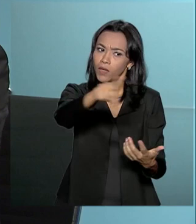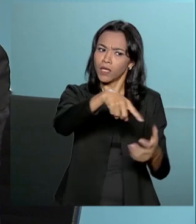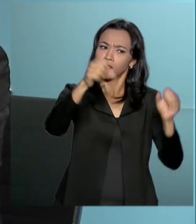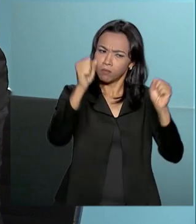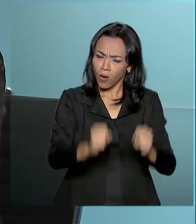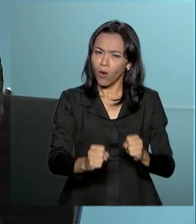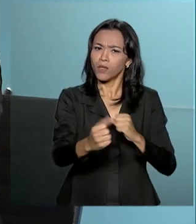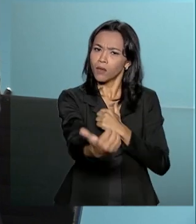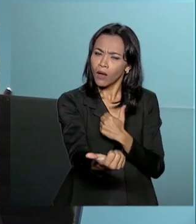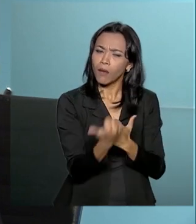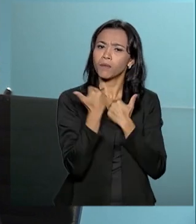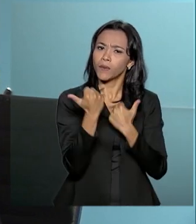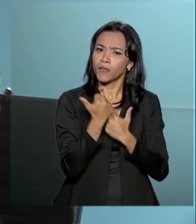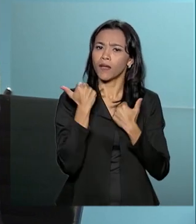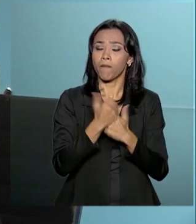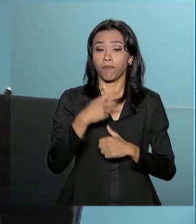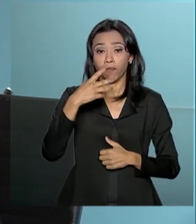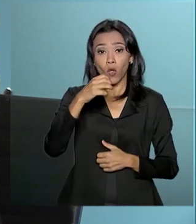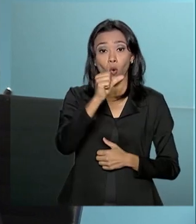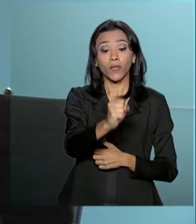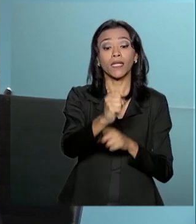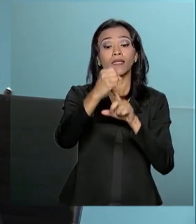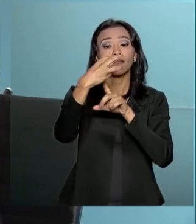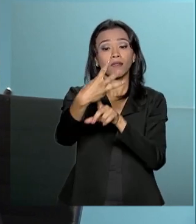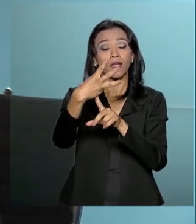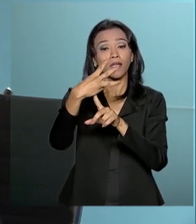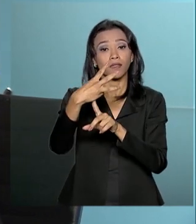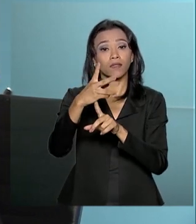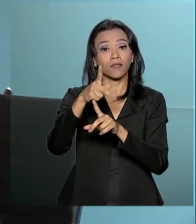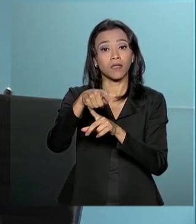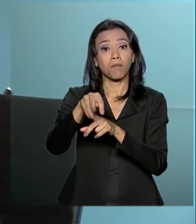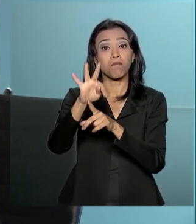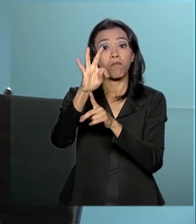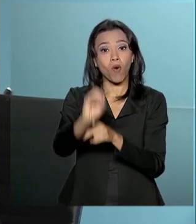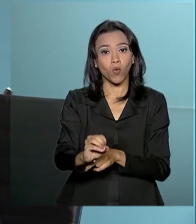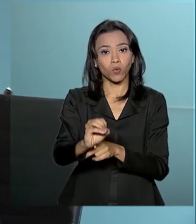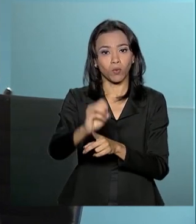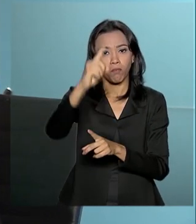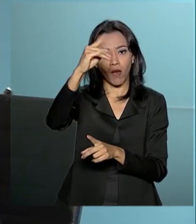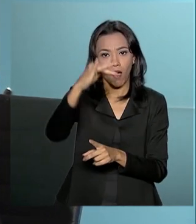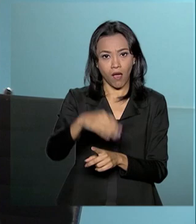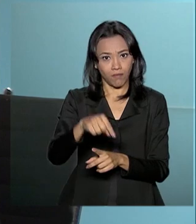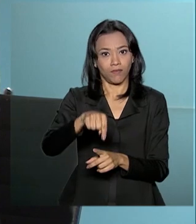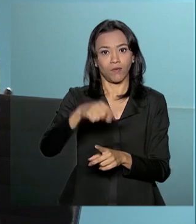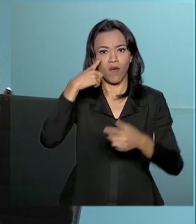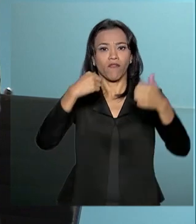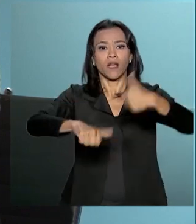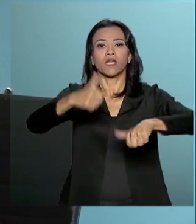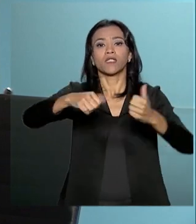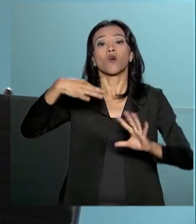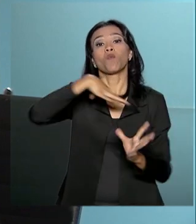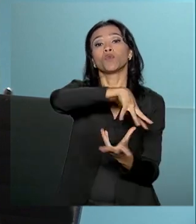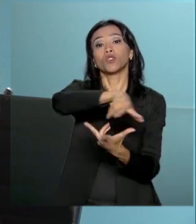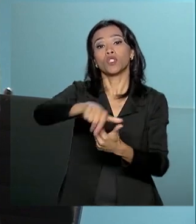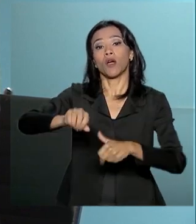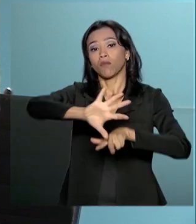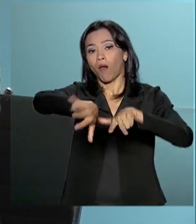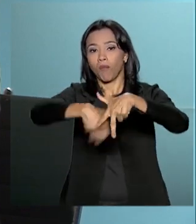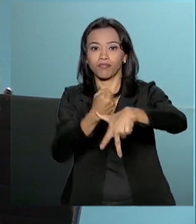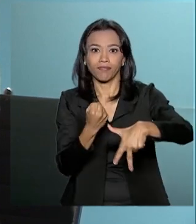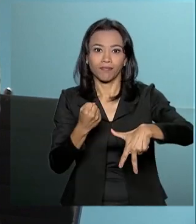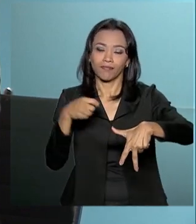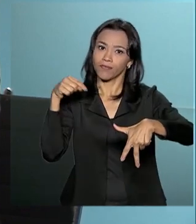podem se engajar contra a corrupção. O Brasil teve 83 pontos no barômetro mundial contra a corrupção. O barômetro mundial da corrupção